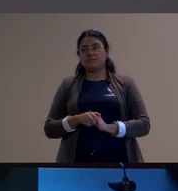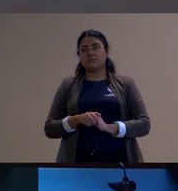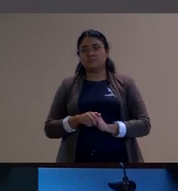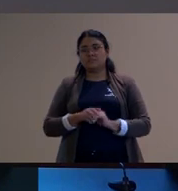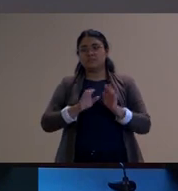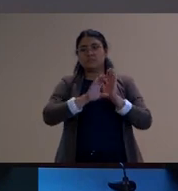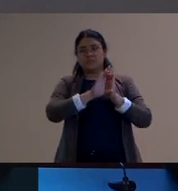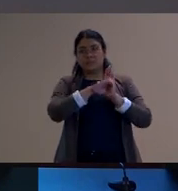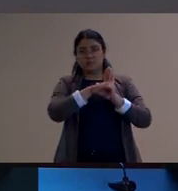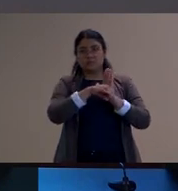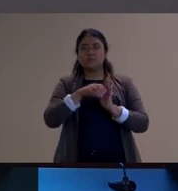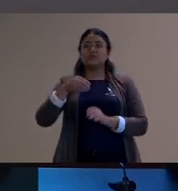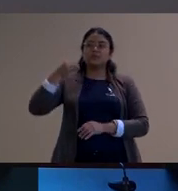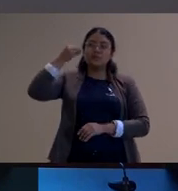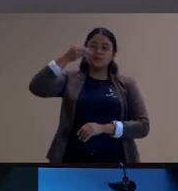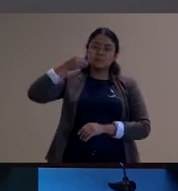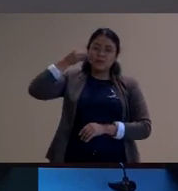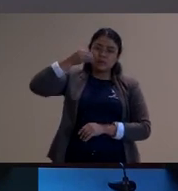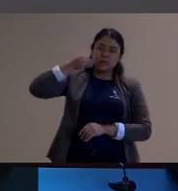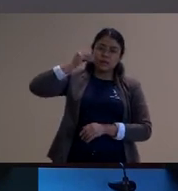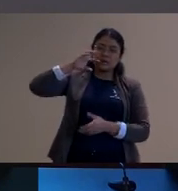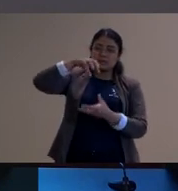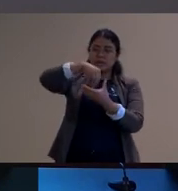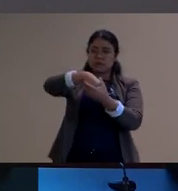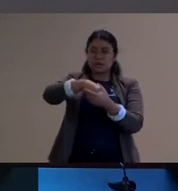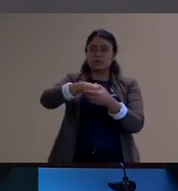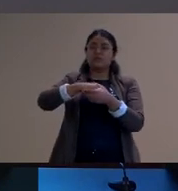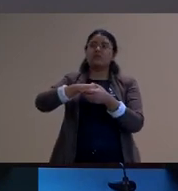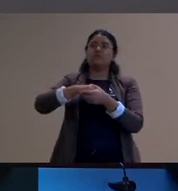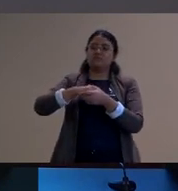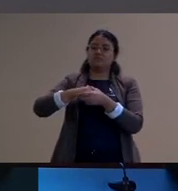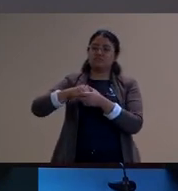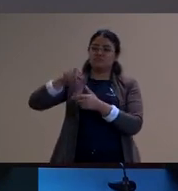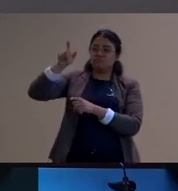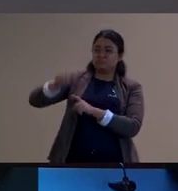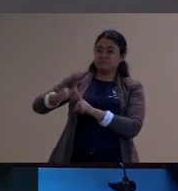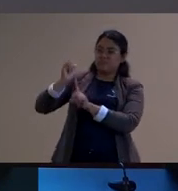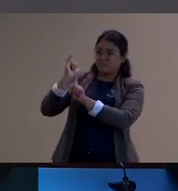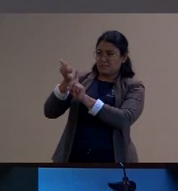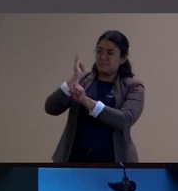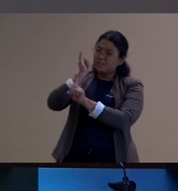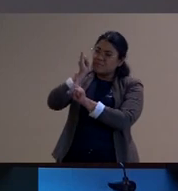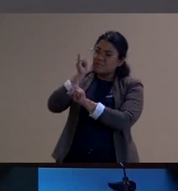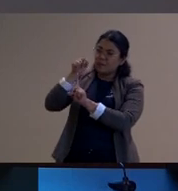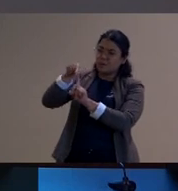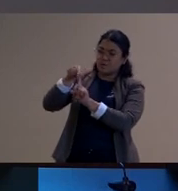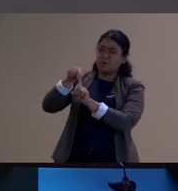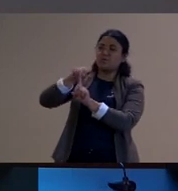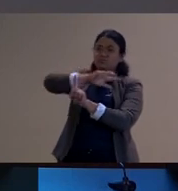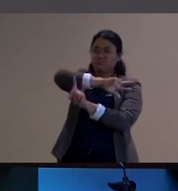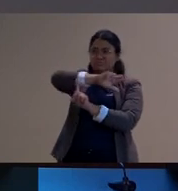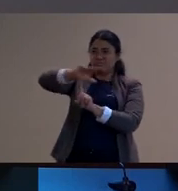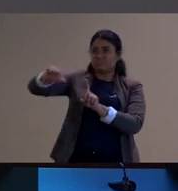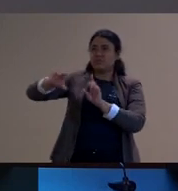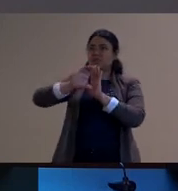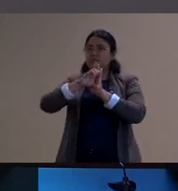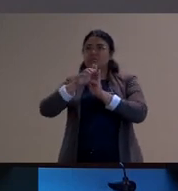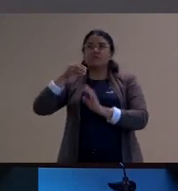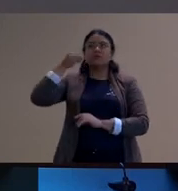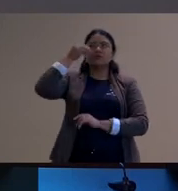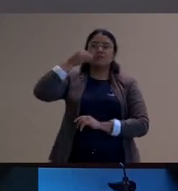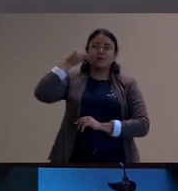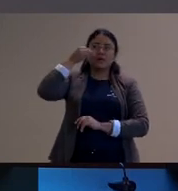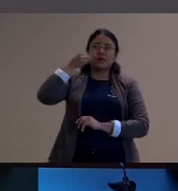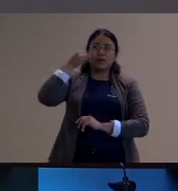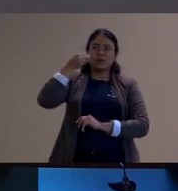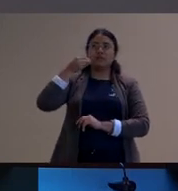porque na verdade também assim como o conceito de infância o conceito de experiência aparece em várias obras aqui eles têm um pouco